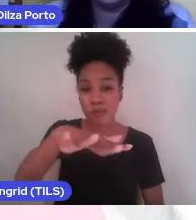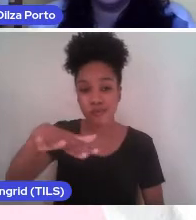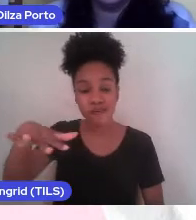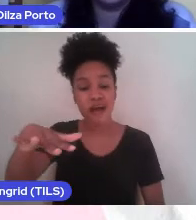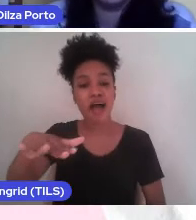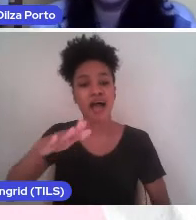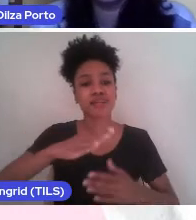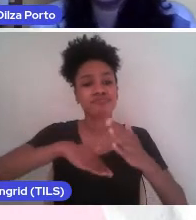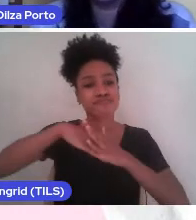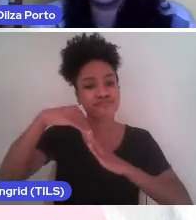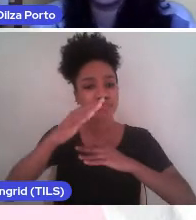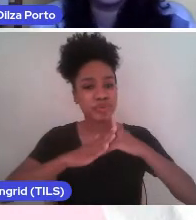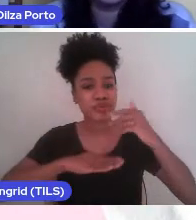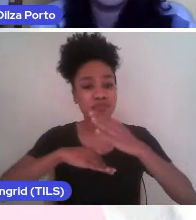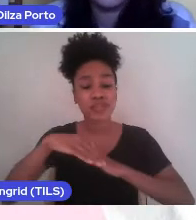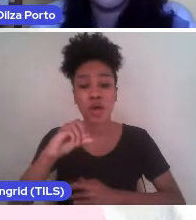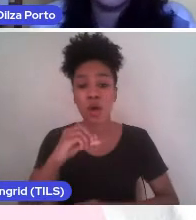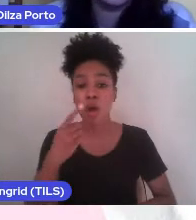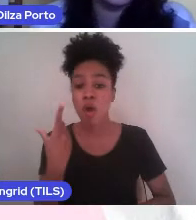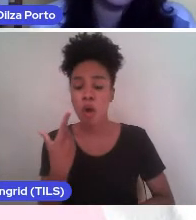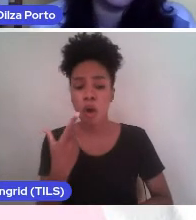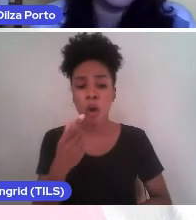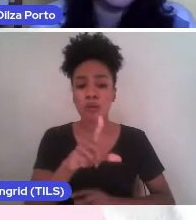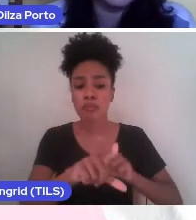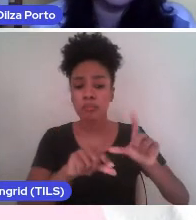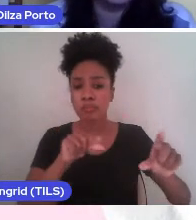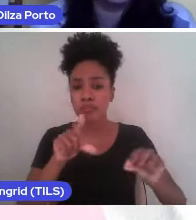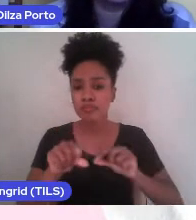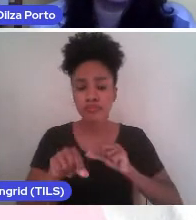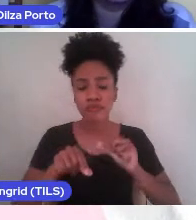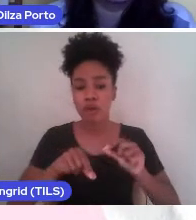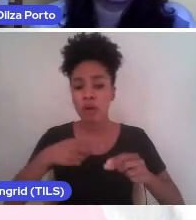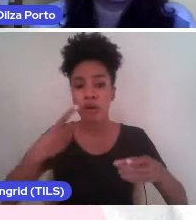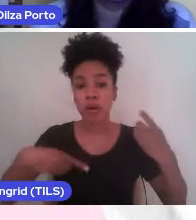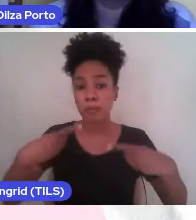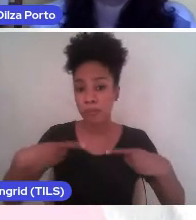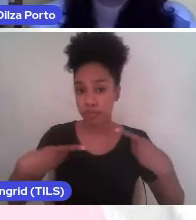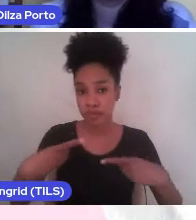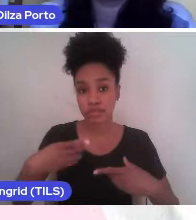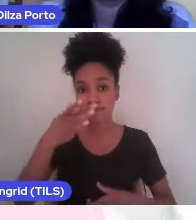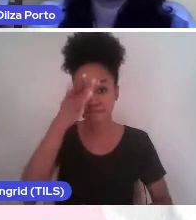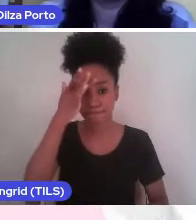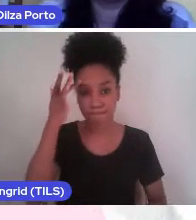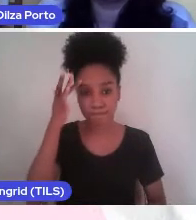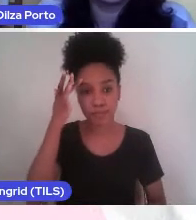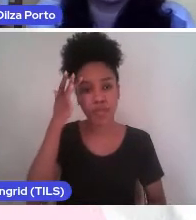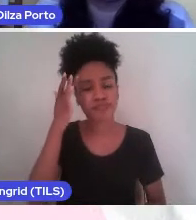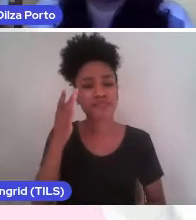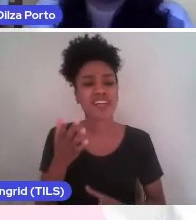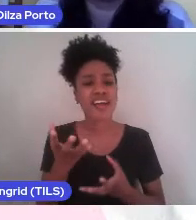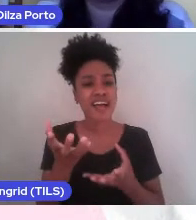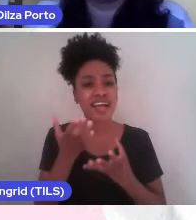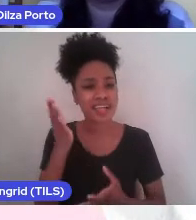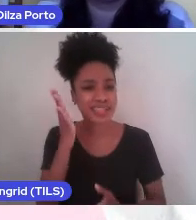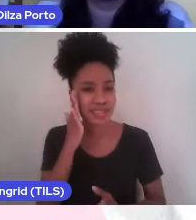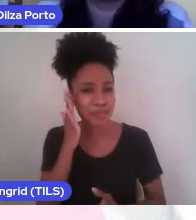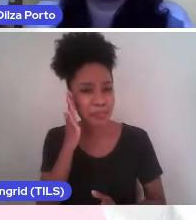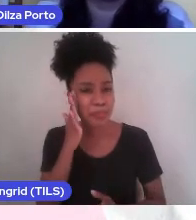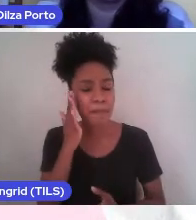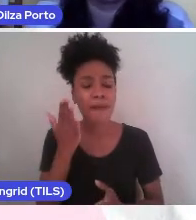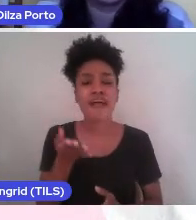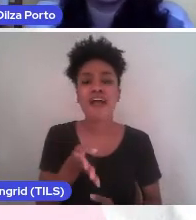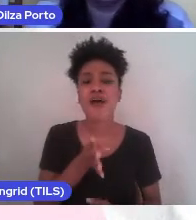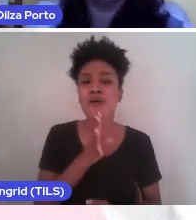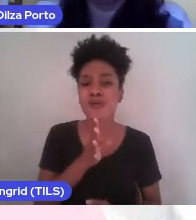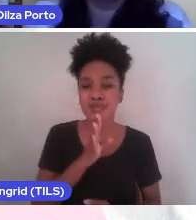profissão ou engajamento político das pessoas. Para saber mais sobre o portal, você pode acessar o